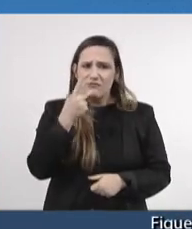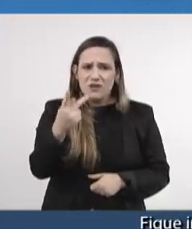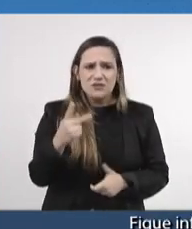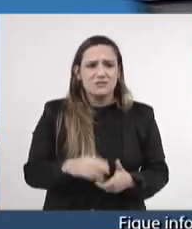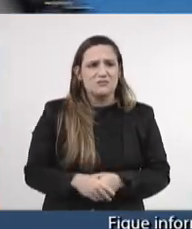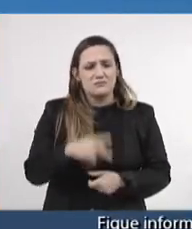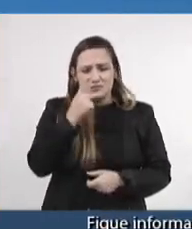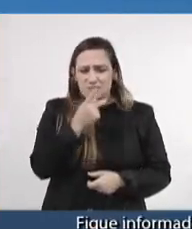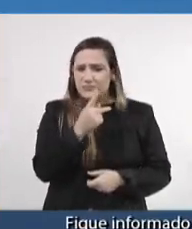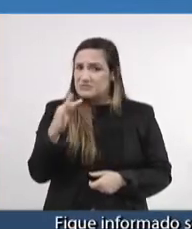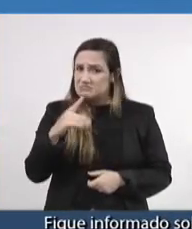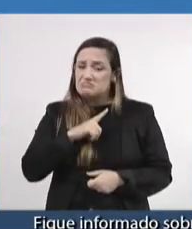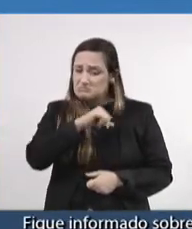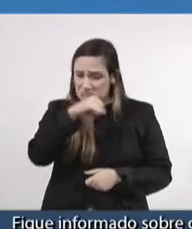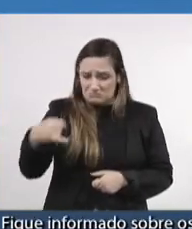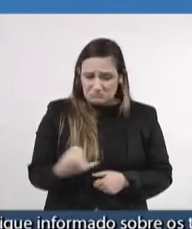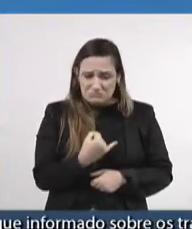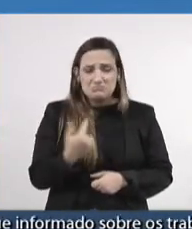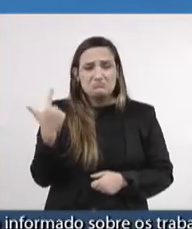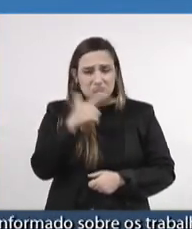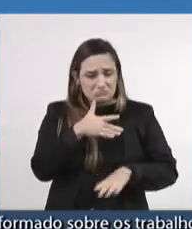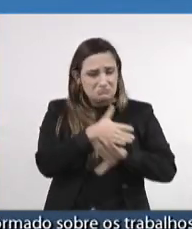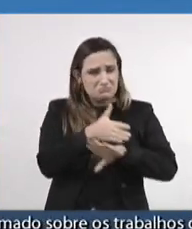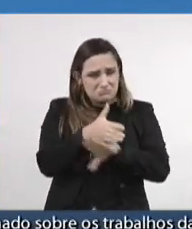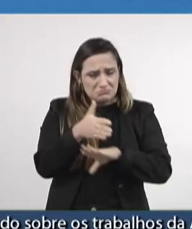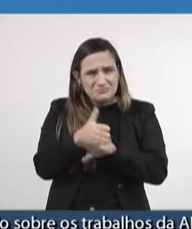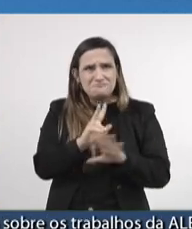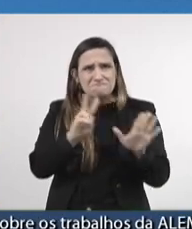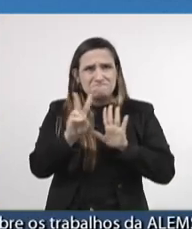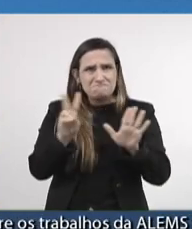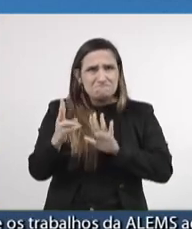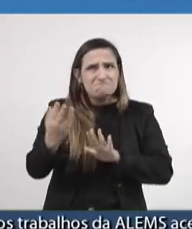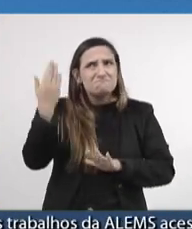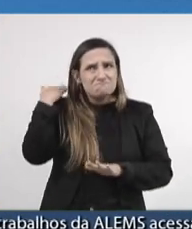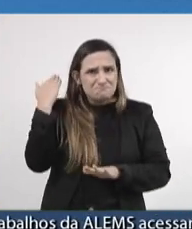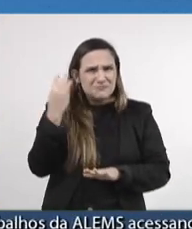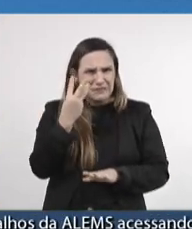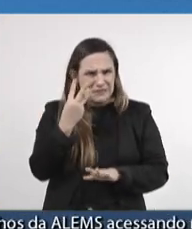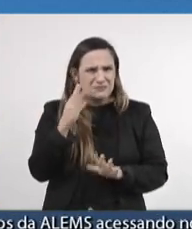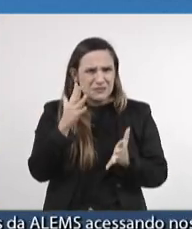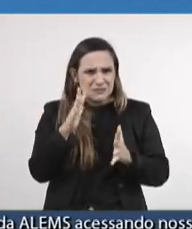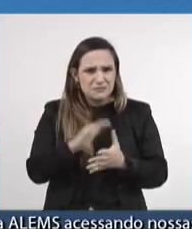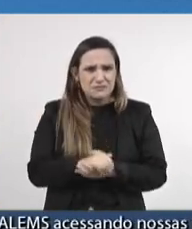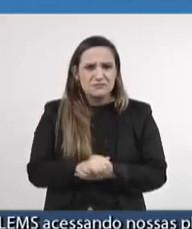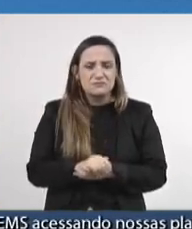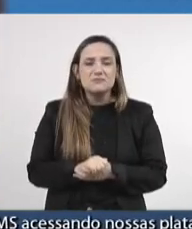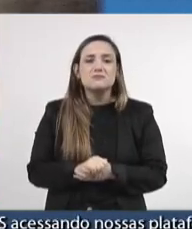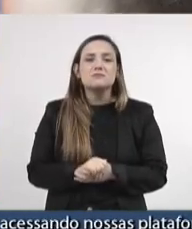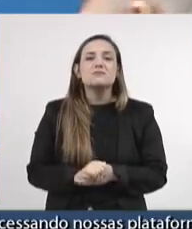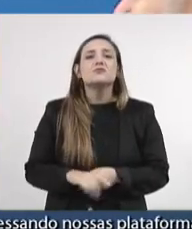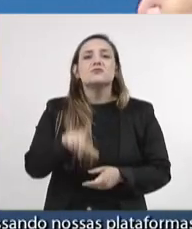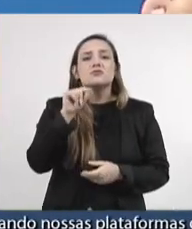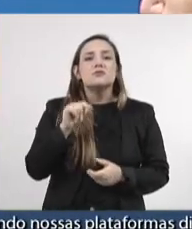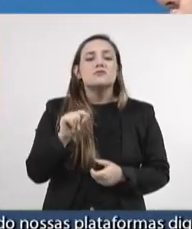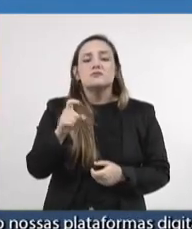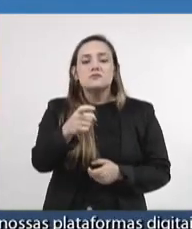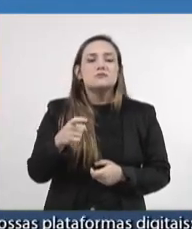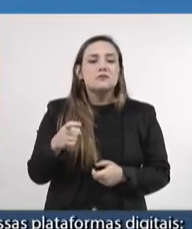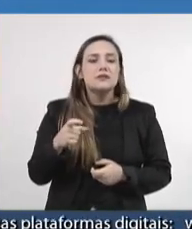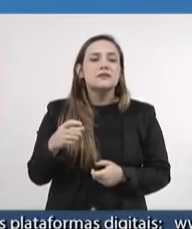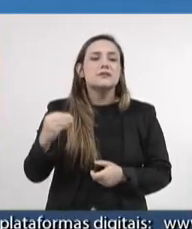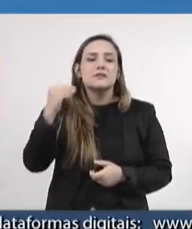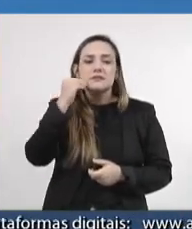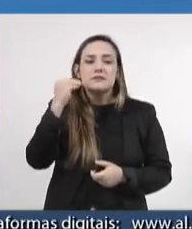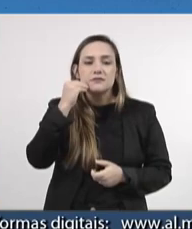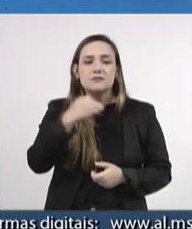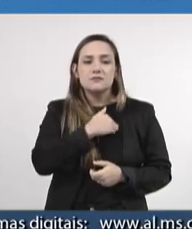espaço no governo e semana retrasada, se eu não me engano, na semana retrasada, foi nomeado o ex-candidato